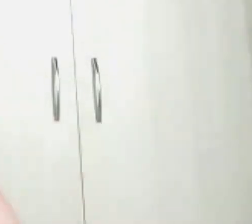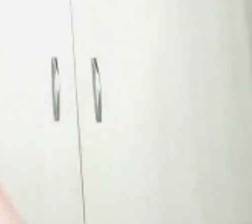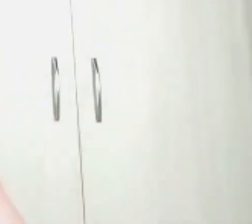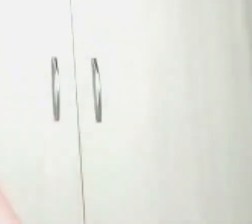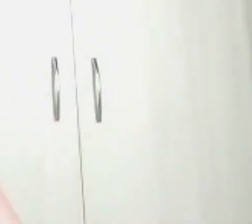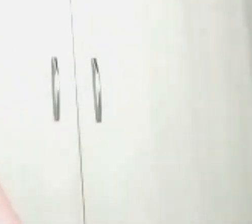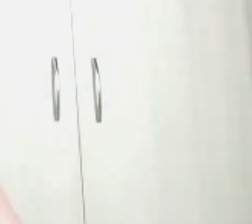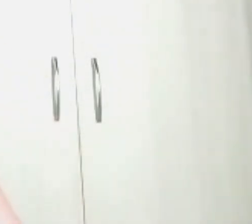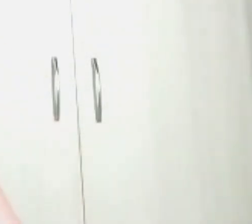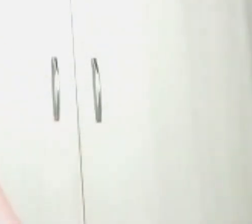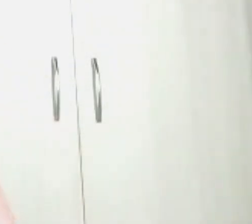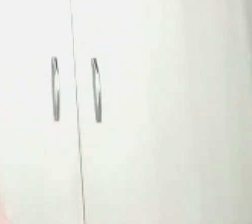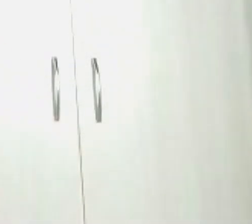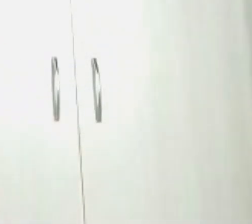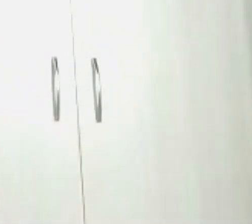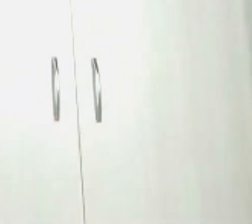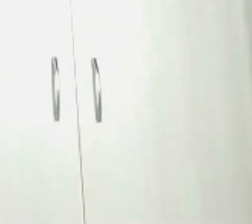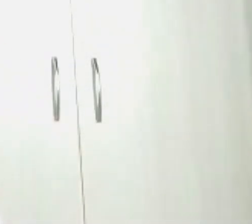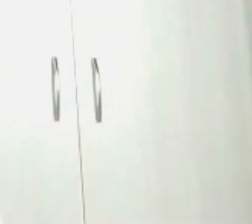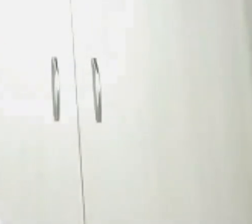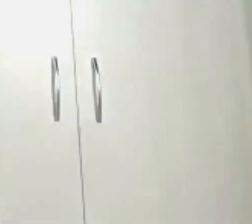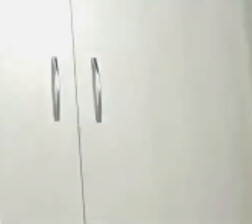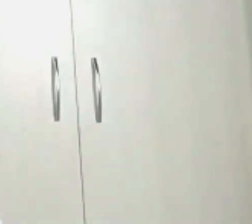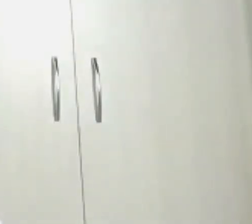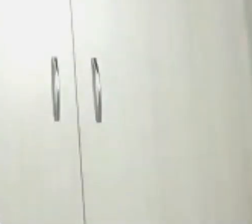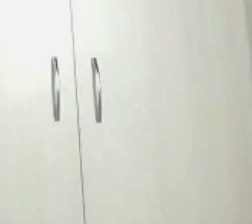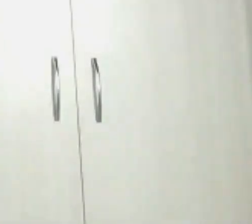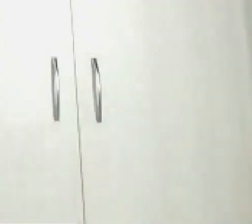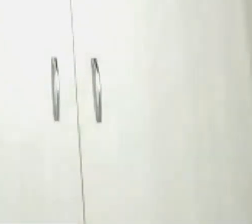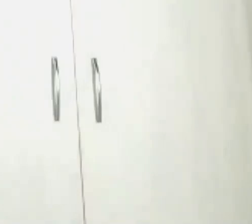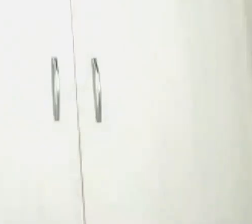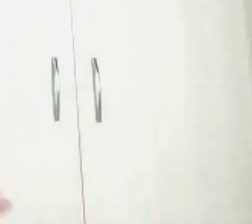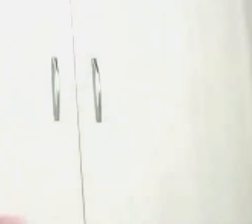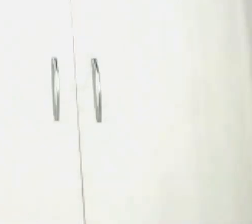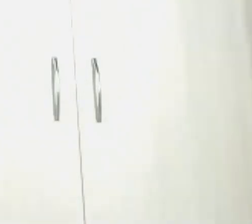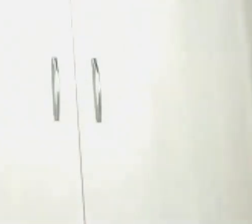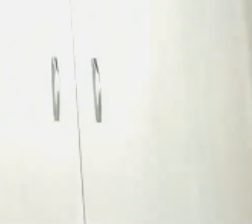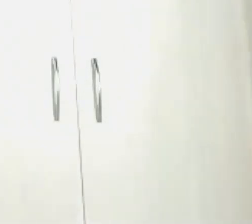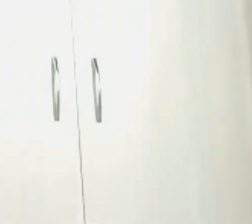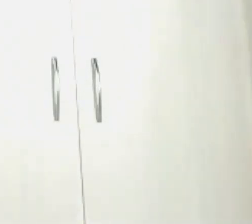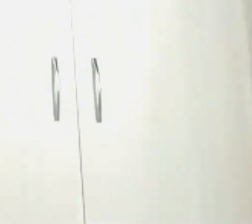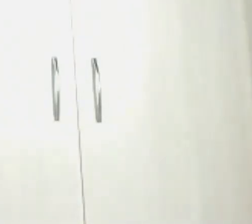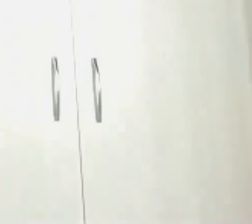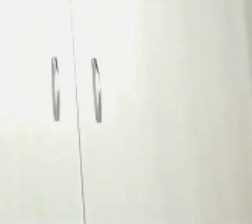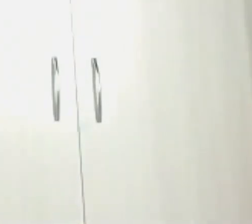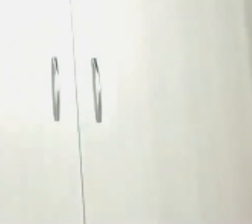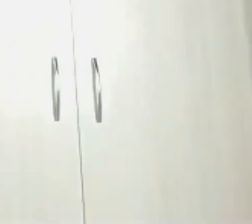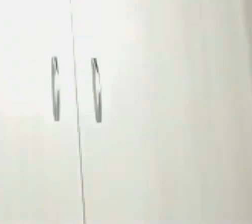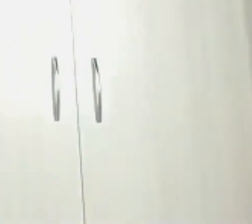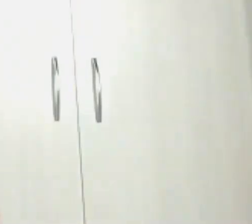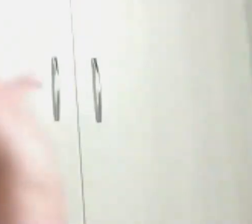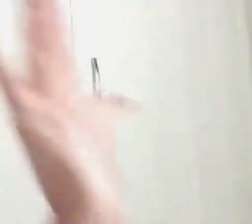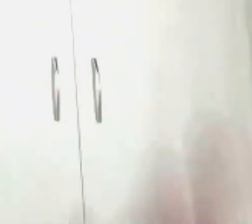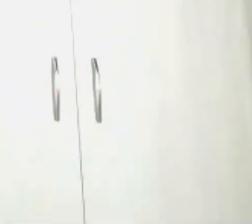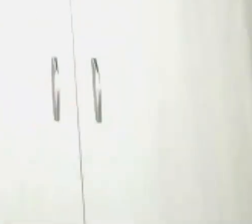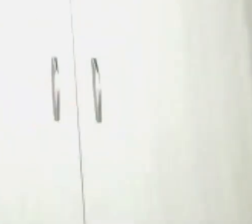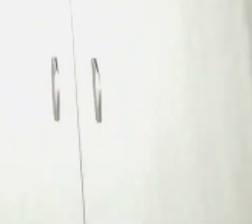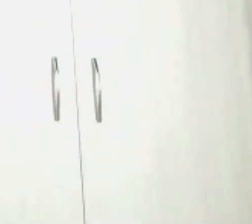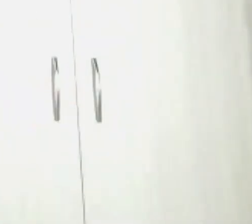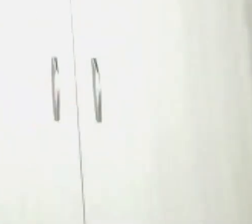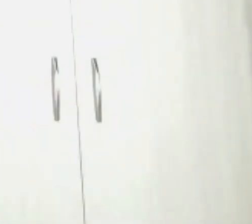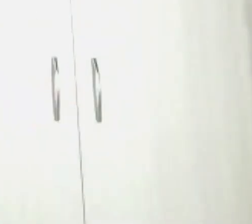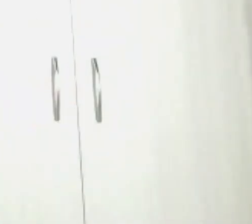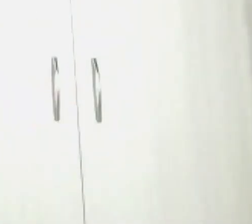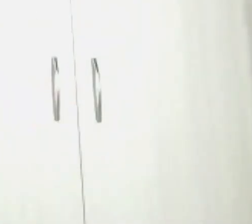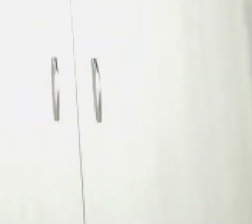questão social aí do nosso país, tá? Tempos modernos, tempos modernos, né? O filme de Charlie